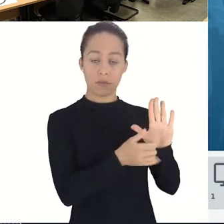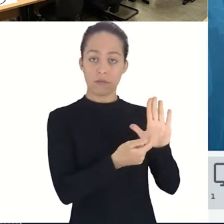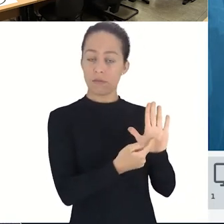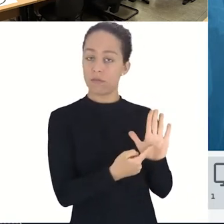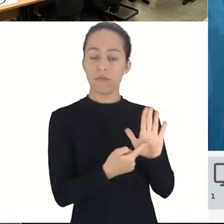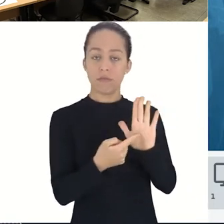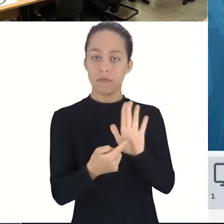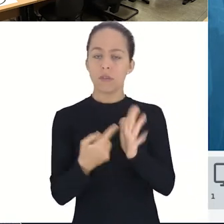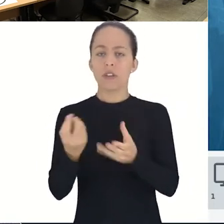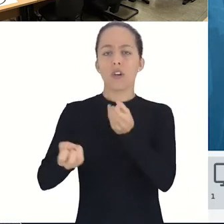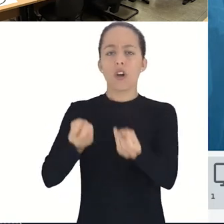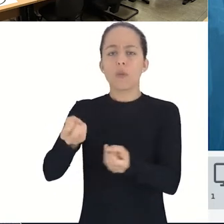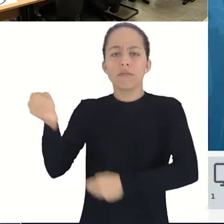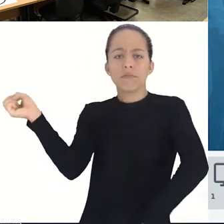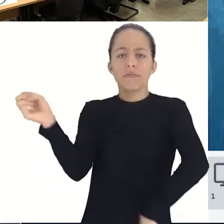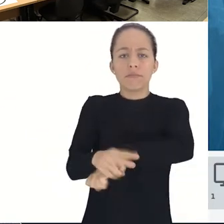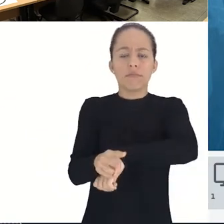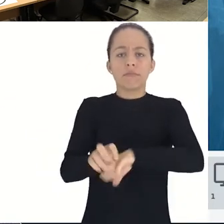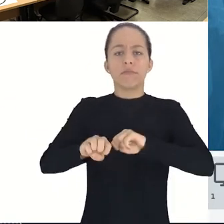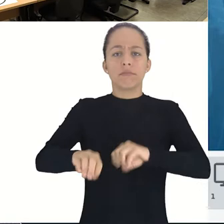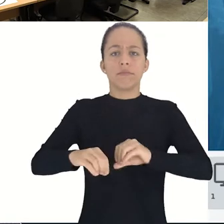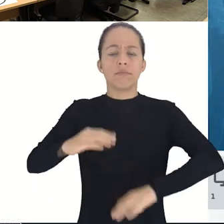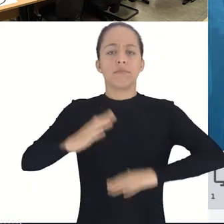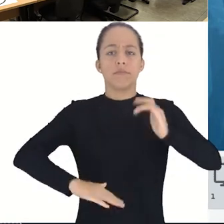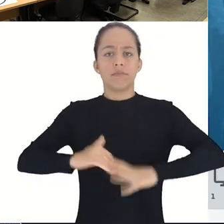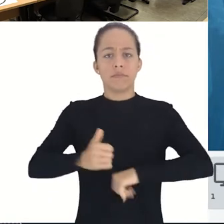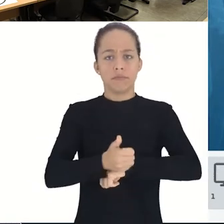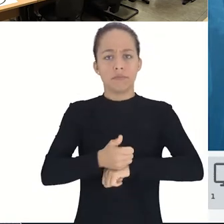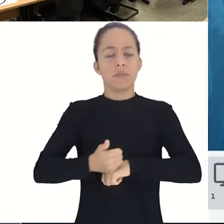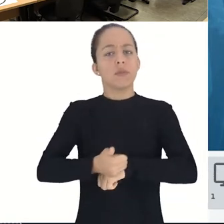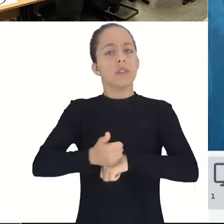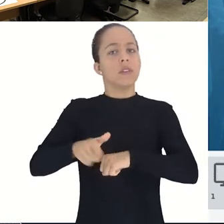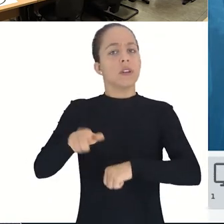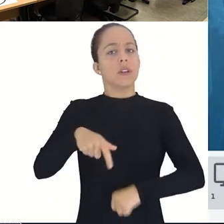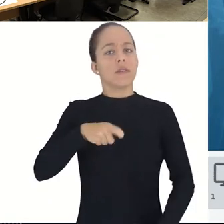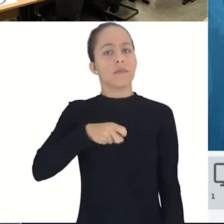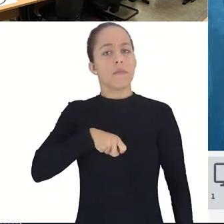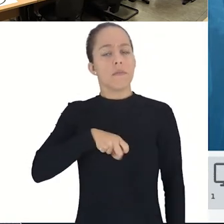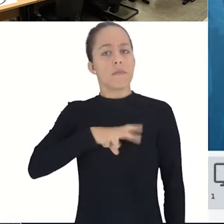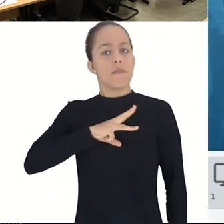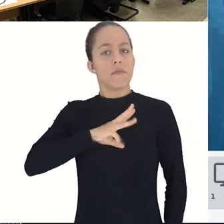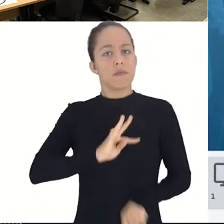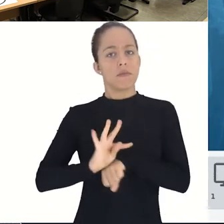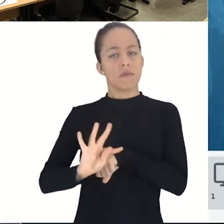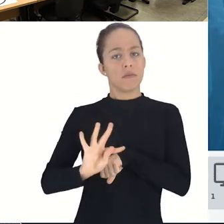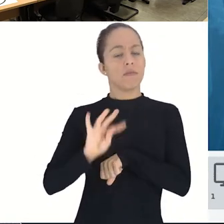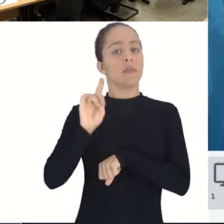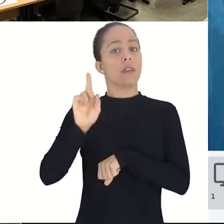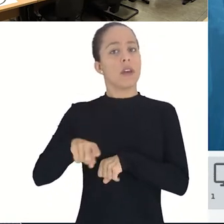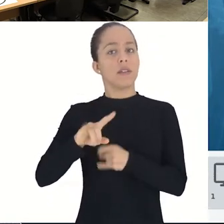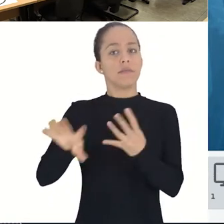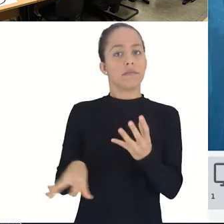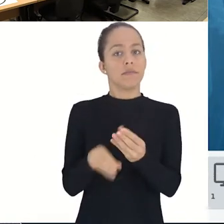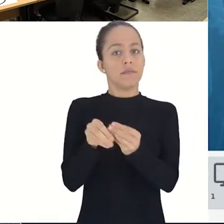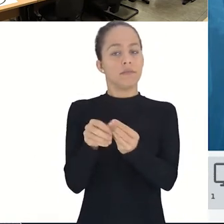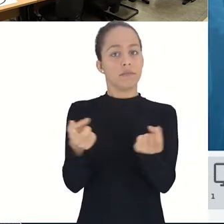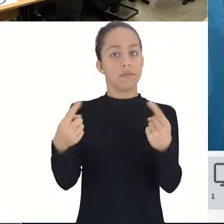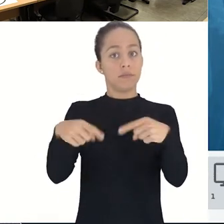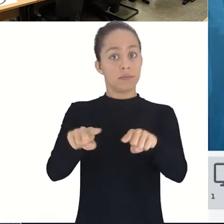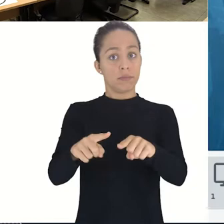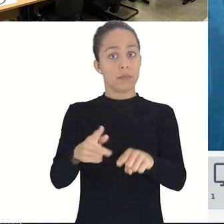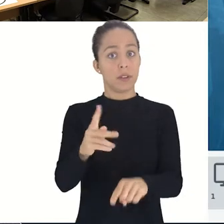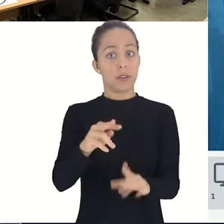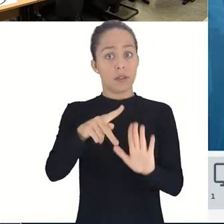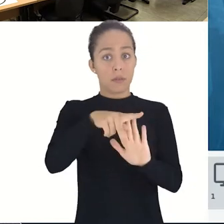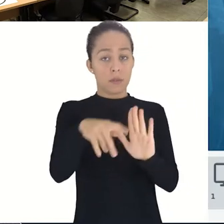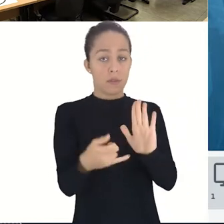a seleção para ingresso na educação profissional técnica de nível médio nas formas concomitante, subsequente e proeja,